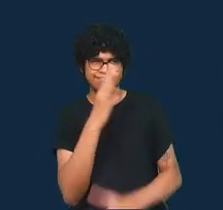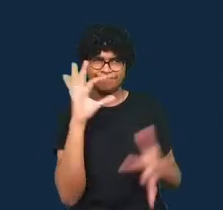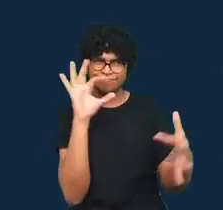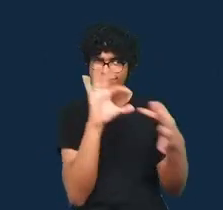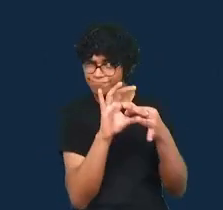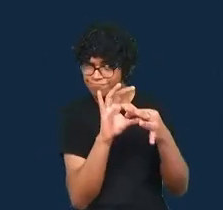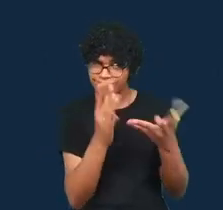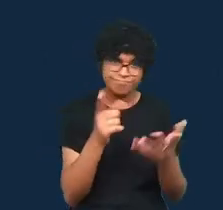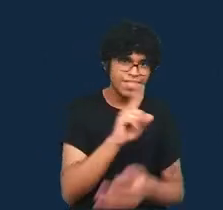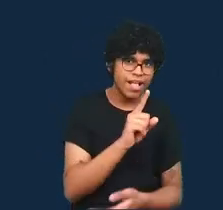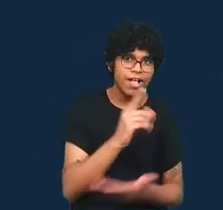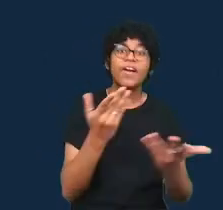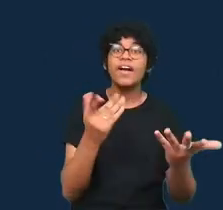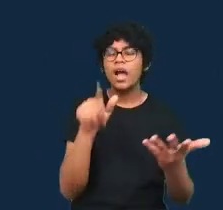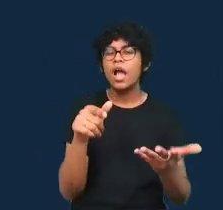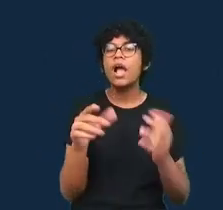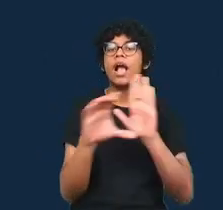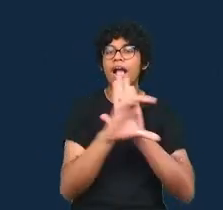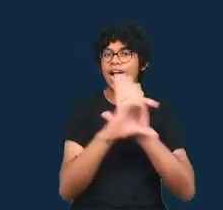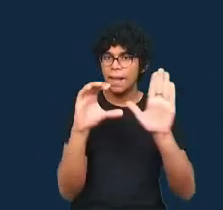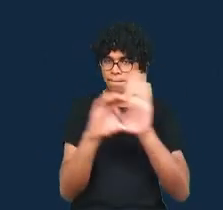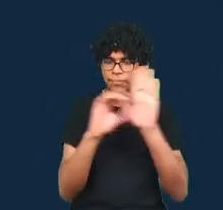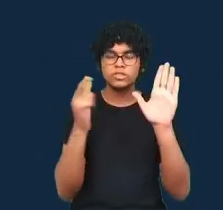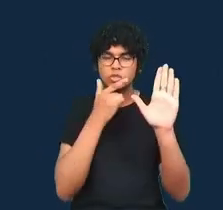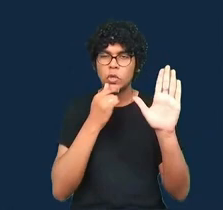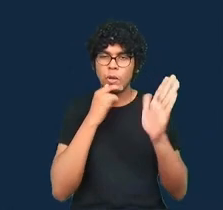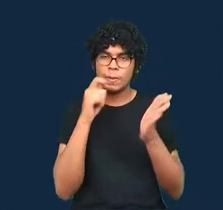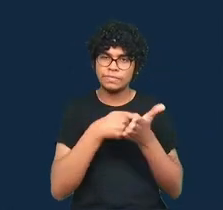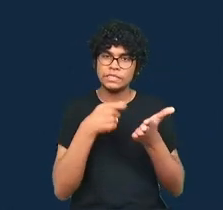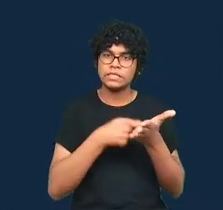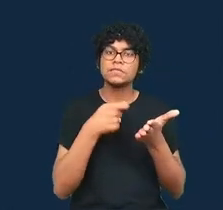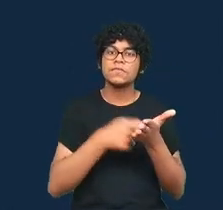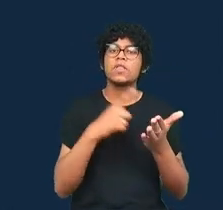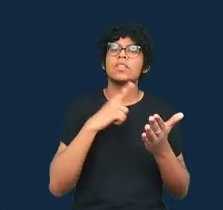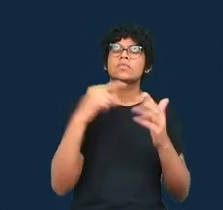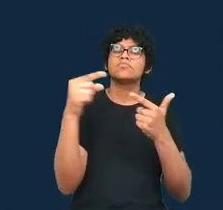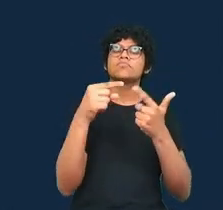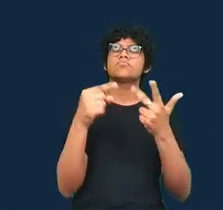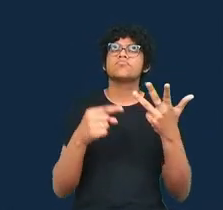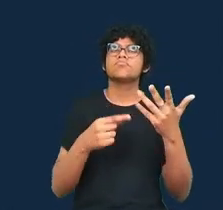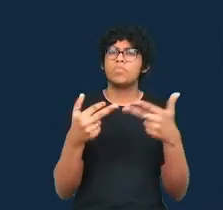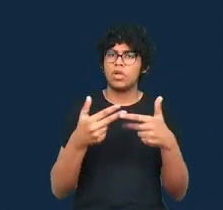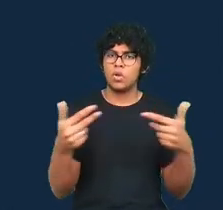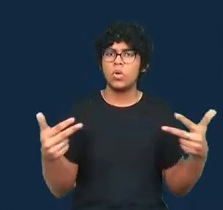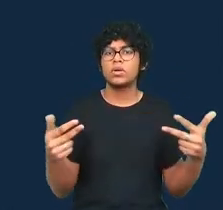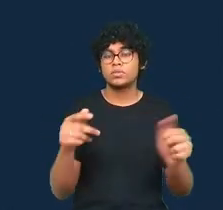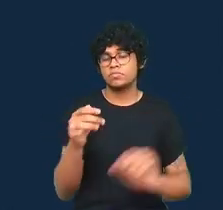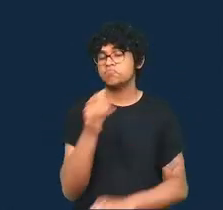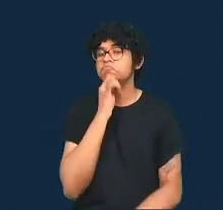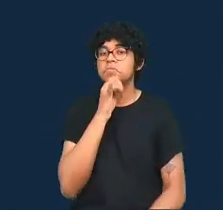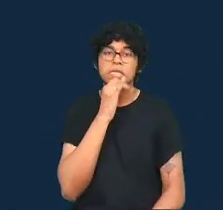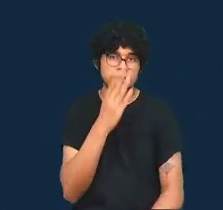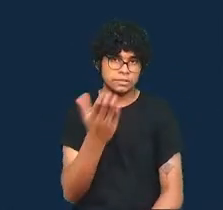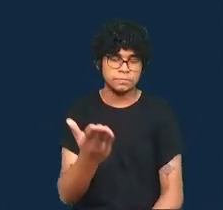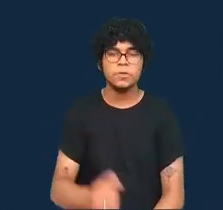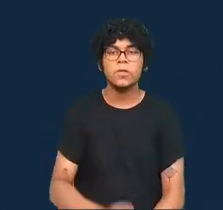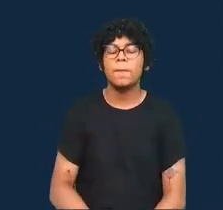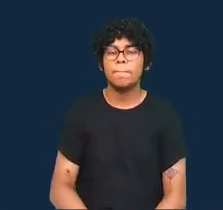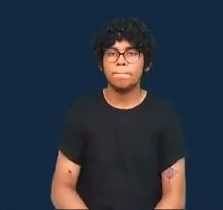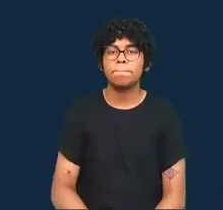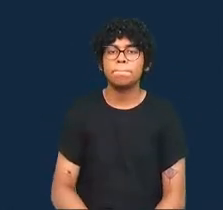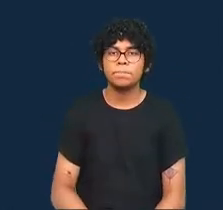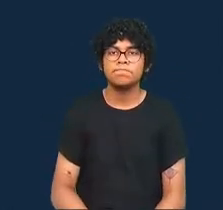capítulo realmente se refere a várias coisas com esta declaração por exemplo há